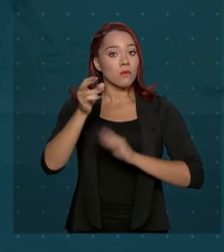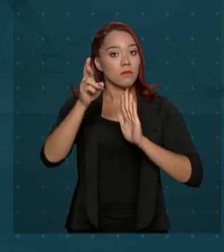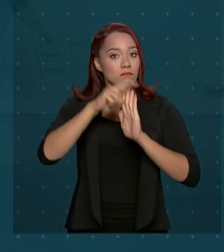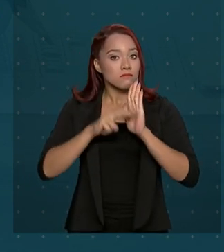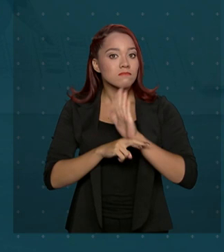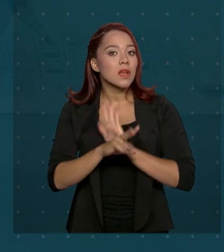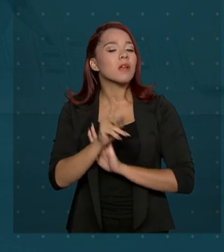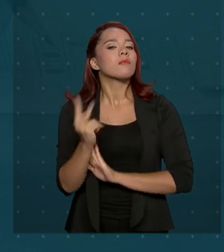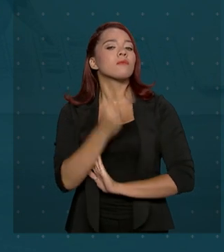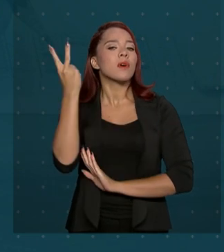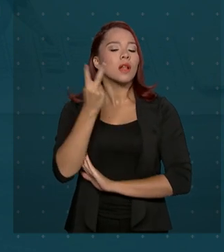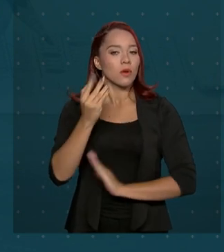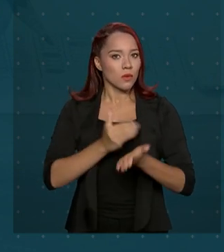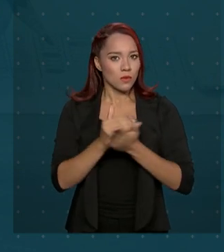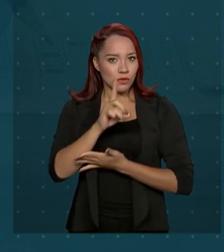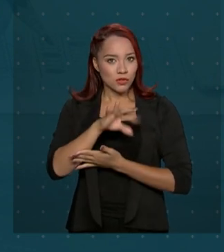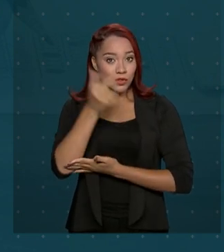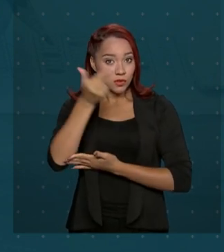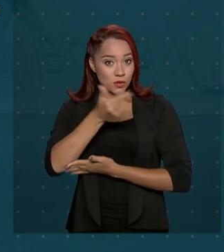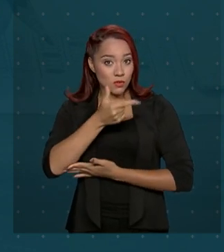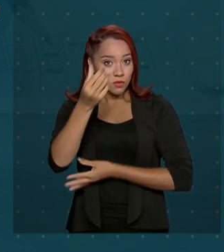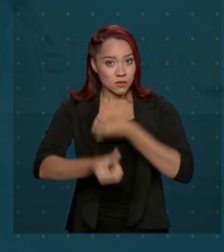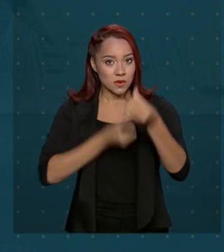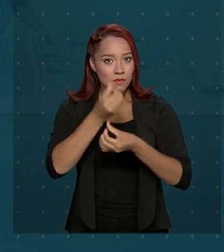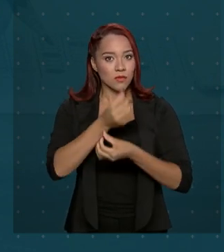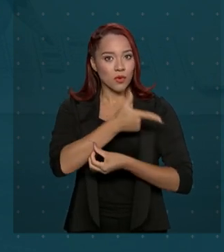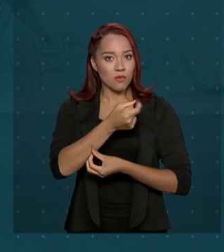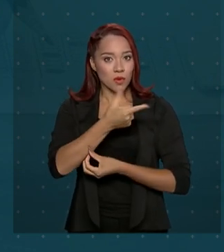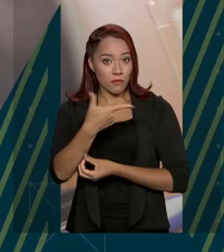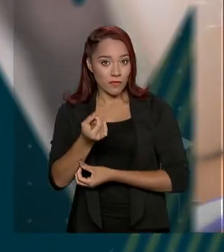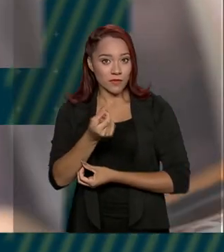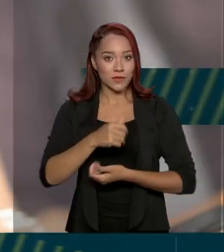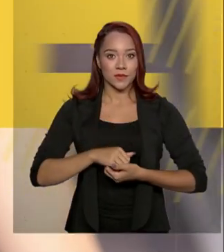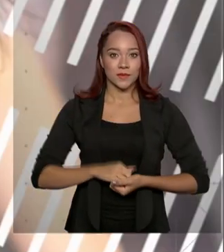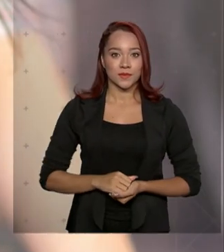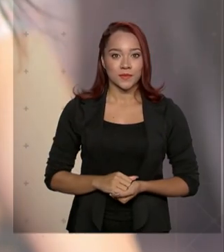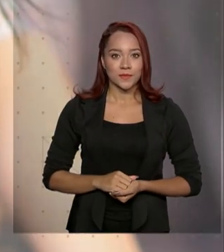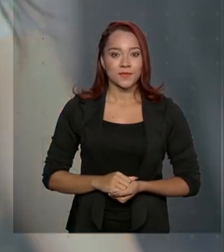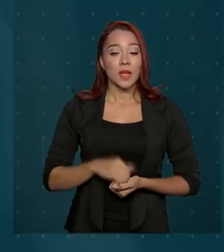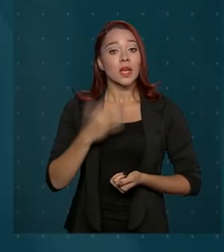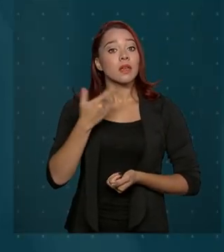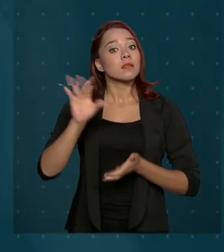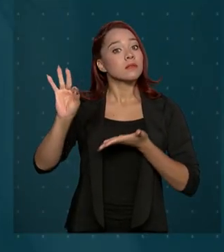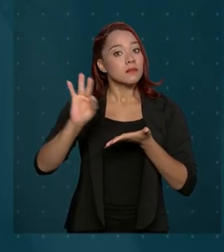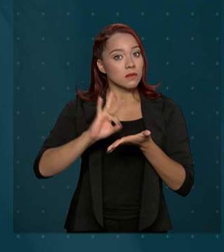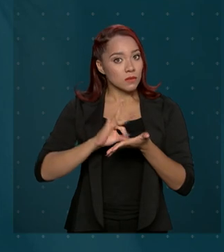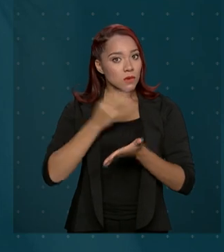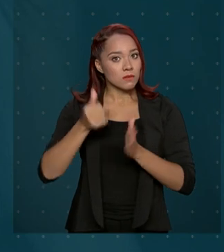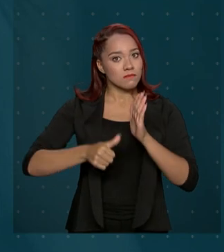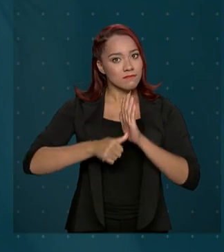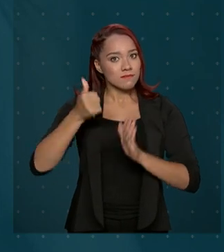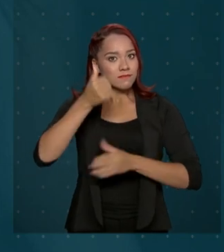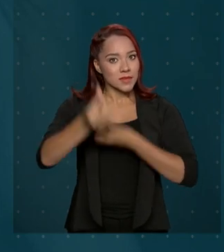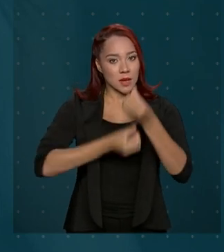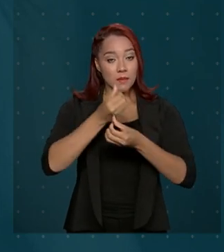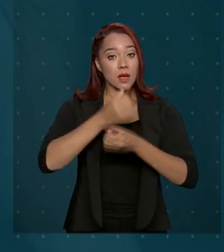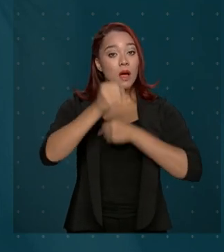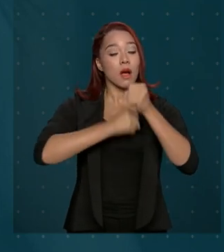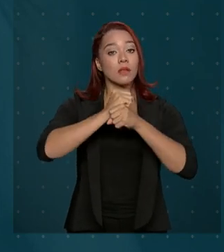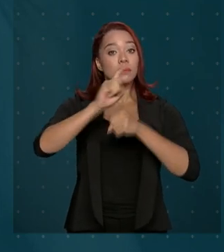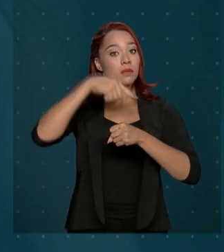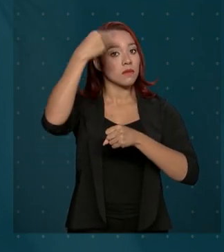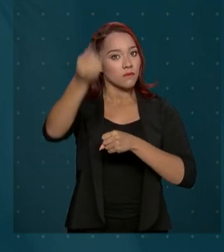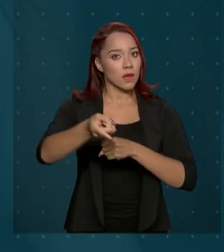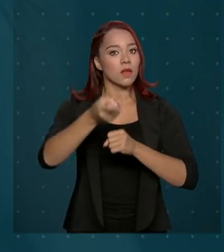PFIES valem a partir do segundo semestre de 2020. E as inscrições para o primeiro semestre do ano que vem no